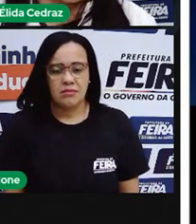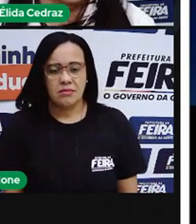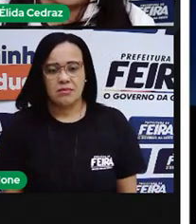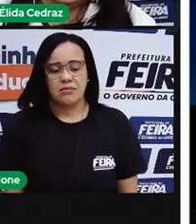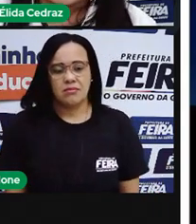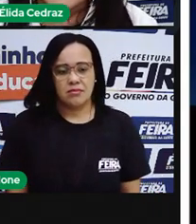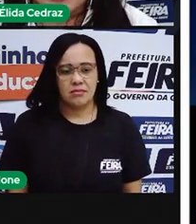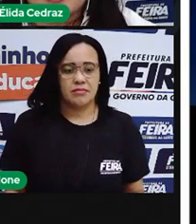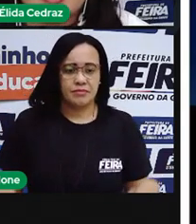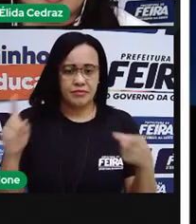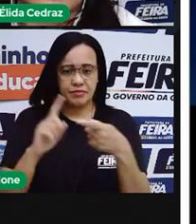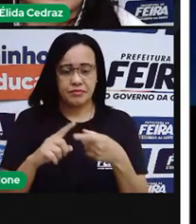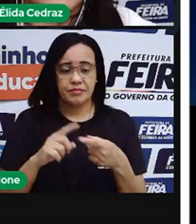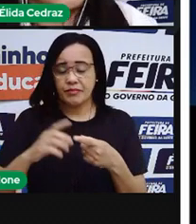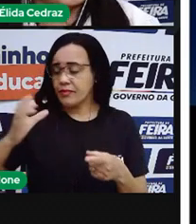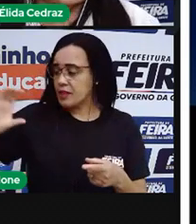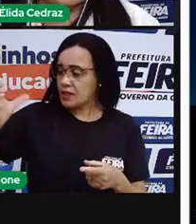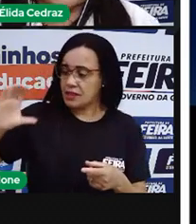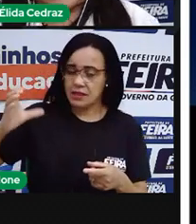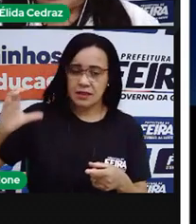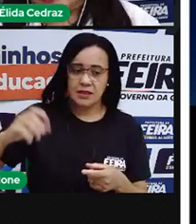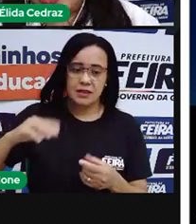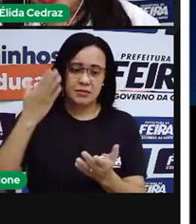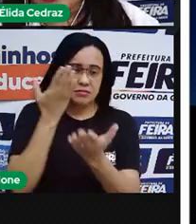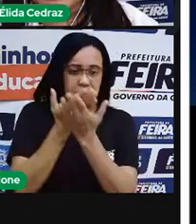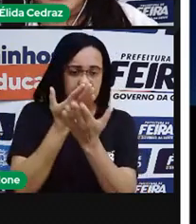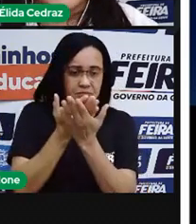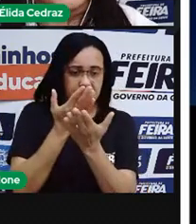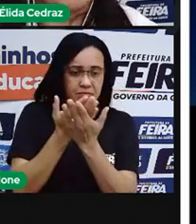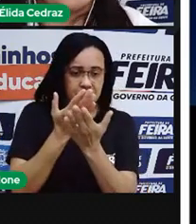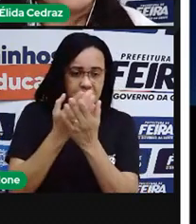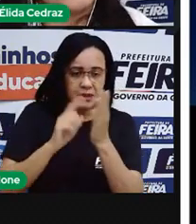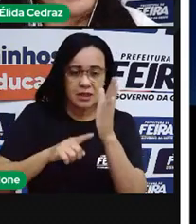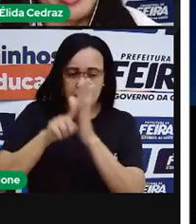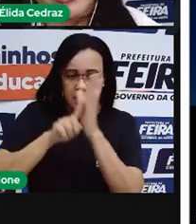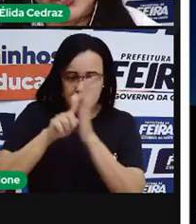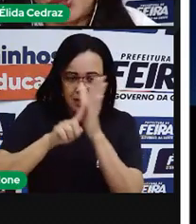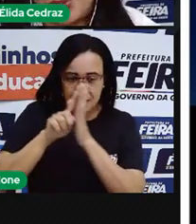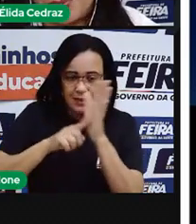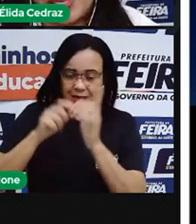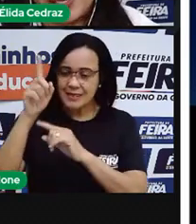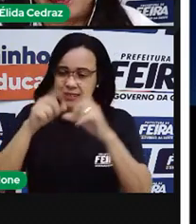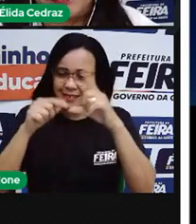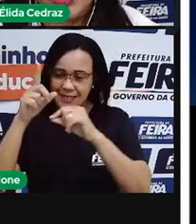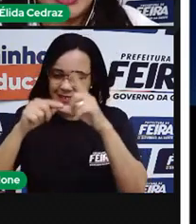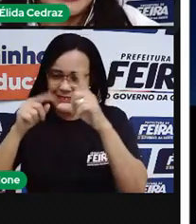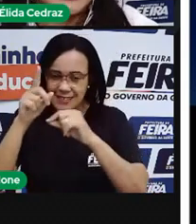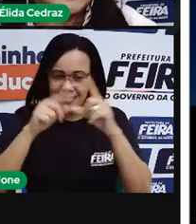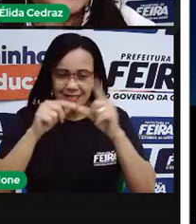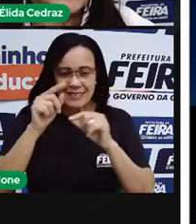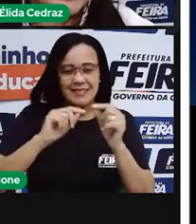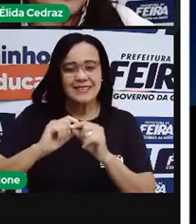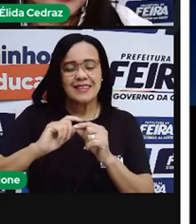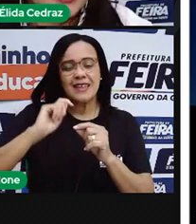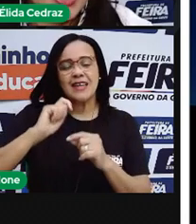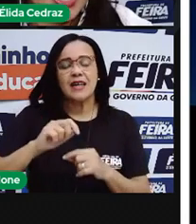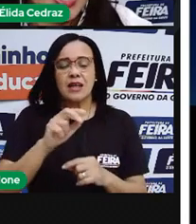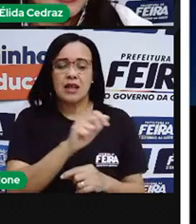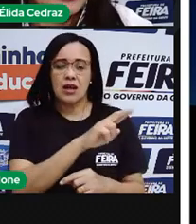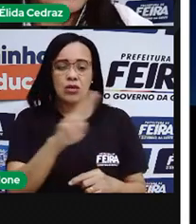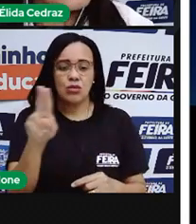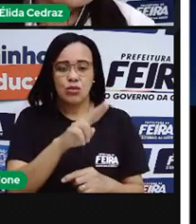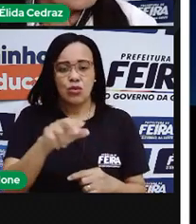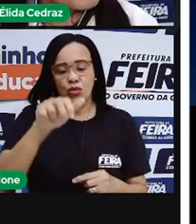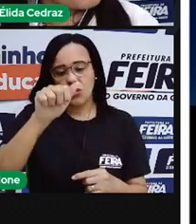A ciência que estuda os astros é chamada de astronomia. Estuda os